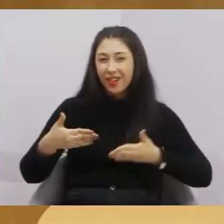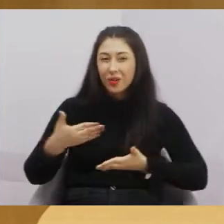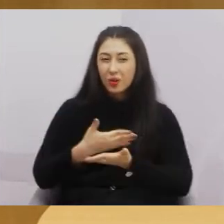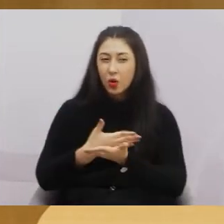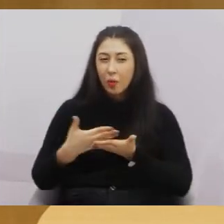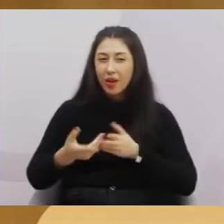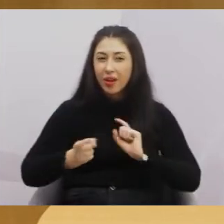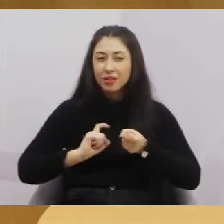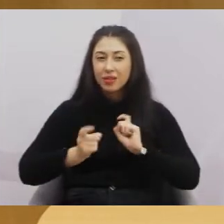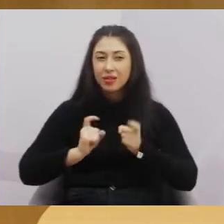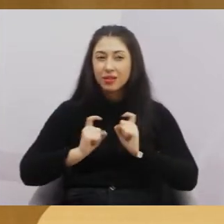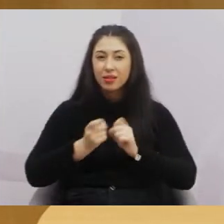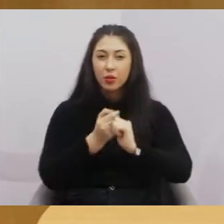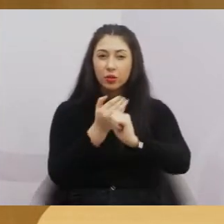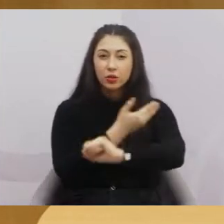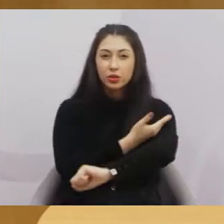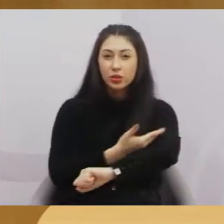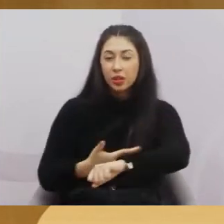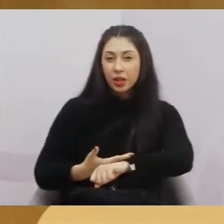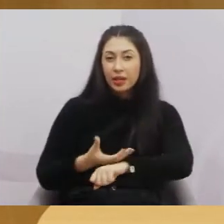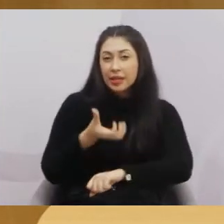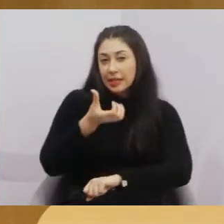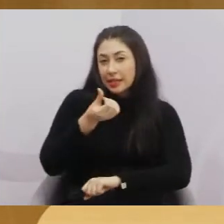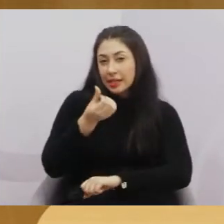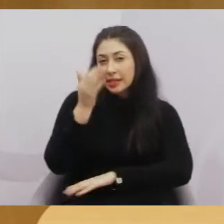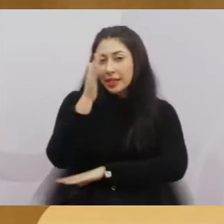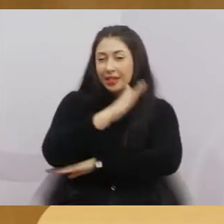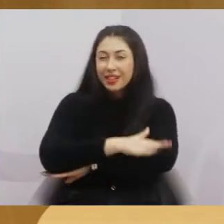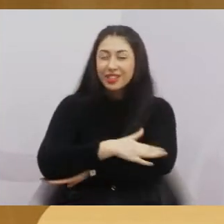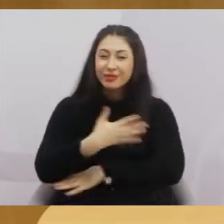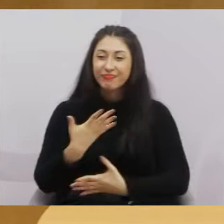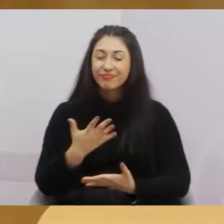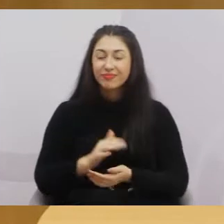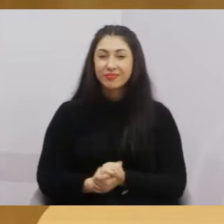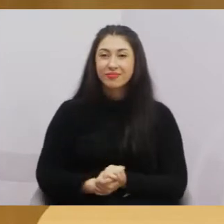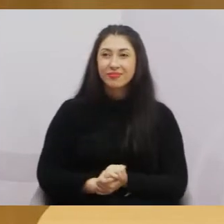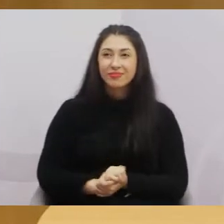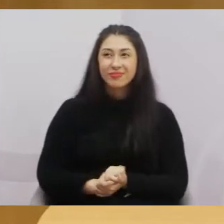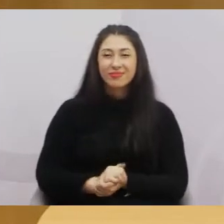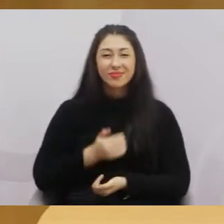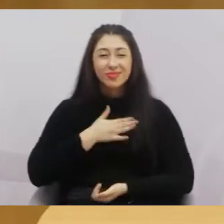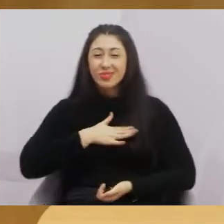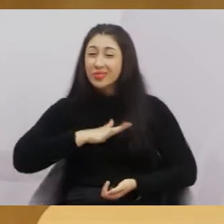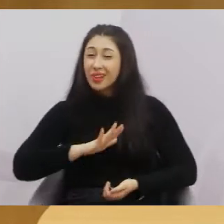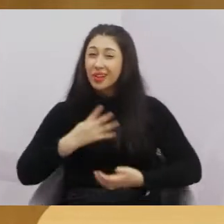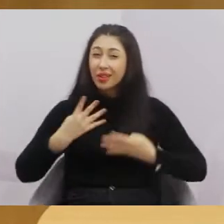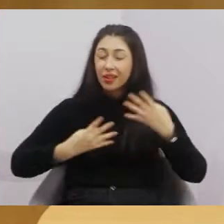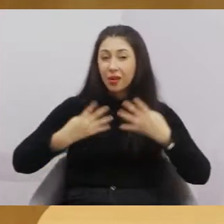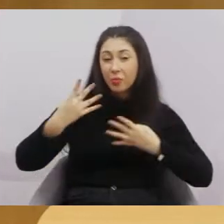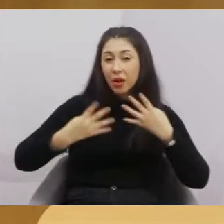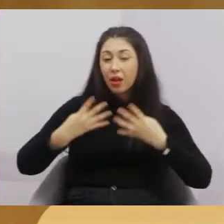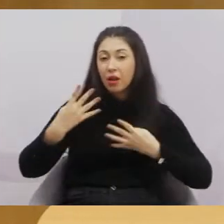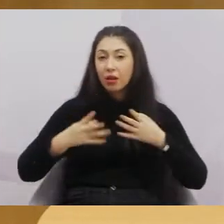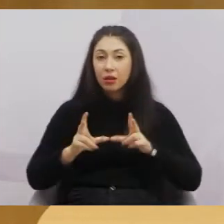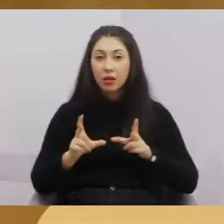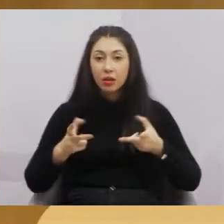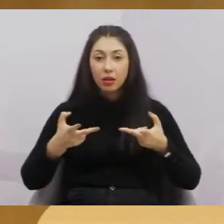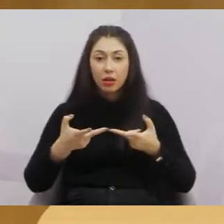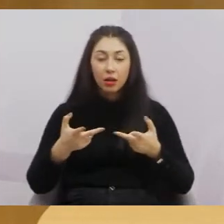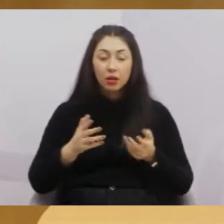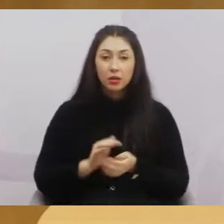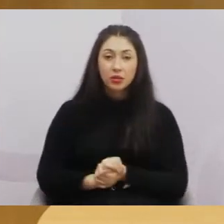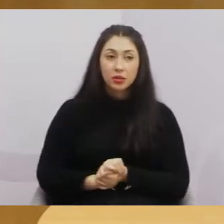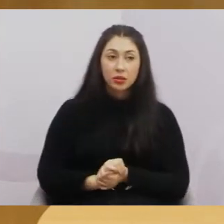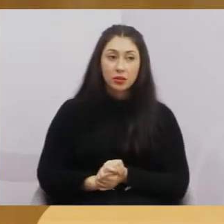ordinária do Legislativo, 18 horas, não vem atendendo satisfatoriamente à necessidade da Casa, inclusive porque,